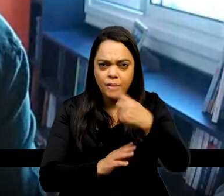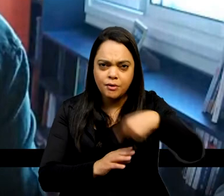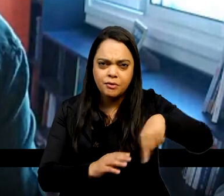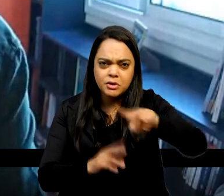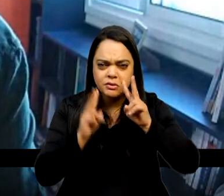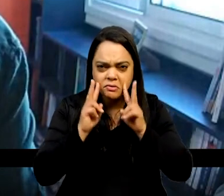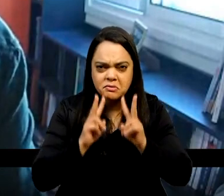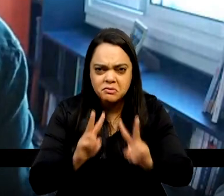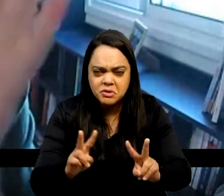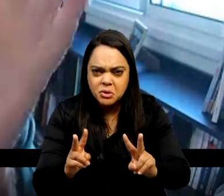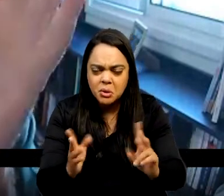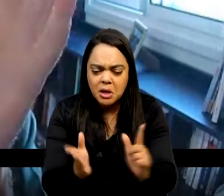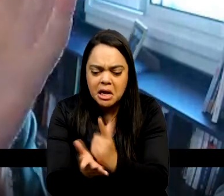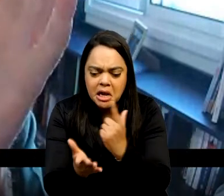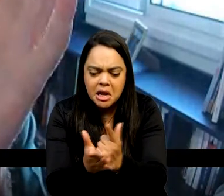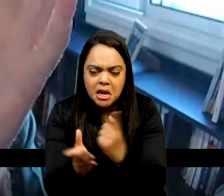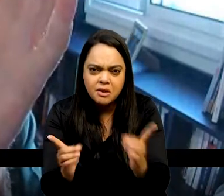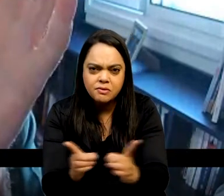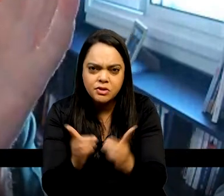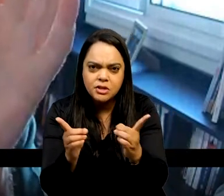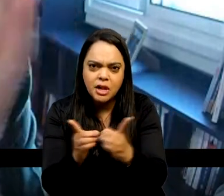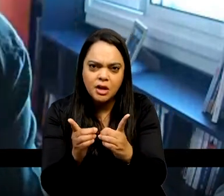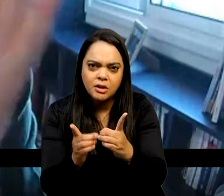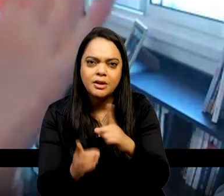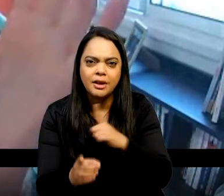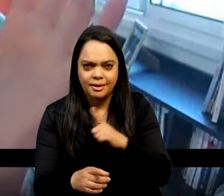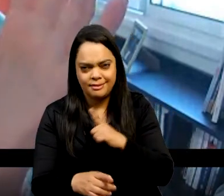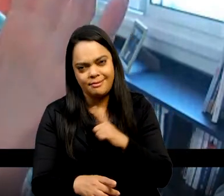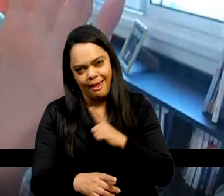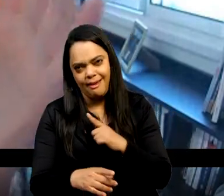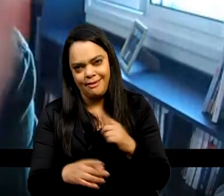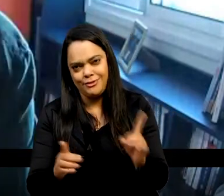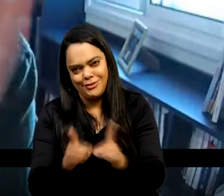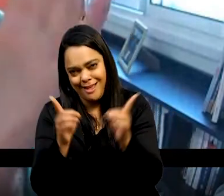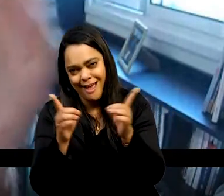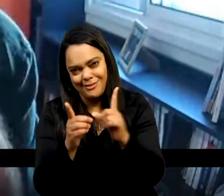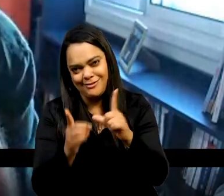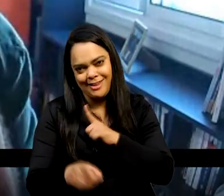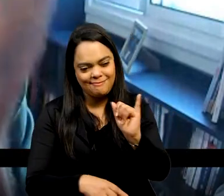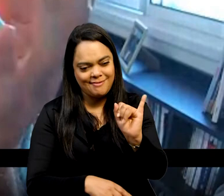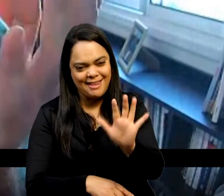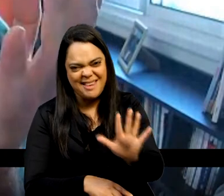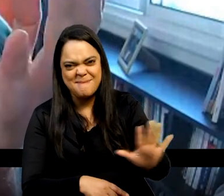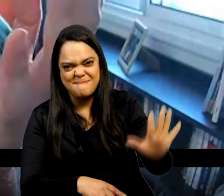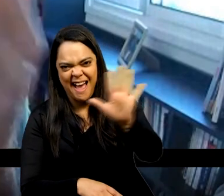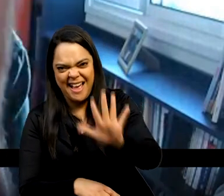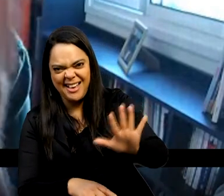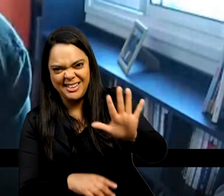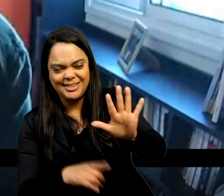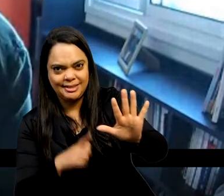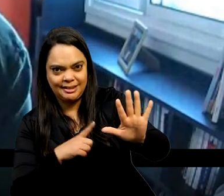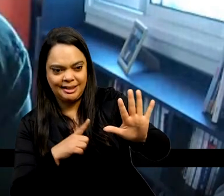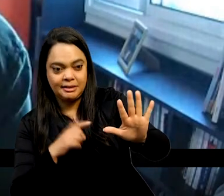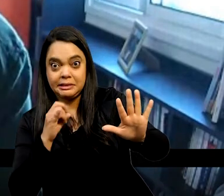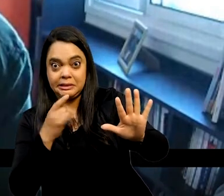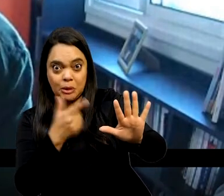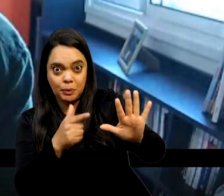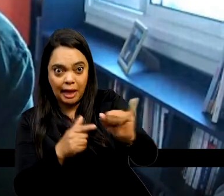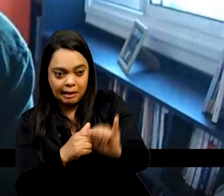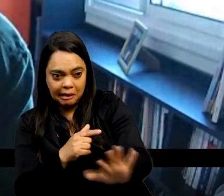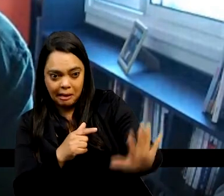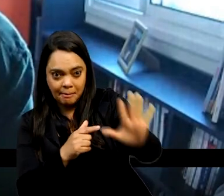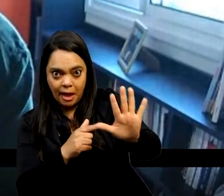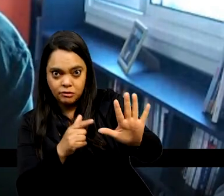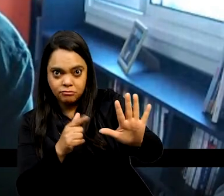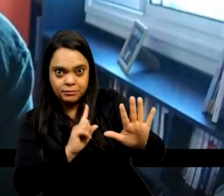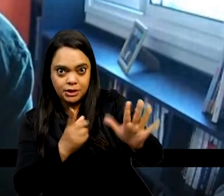lá imagens, porque todo livro didático tem que ter imagens, senão ele não vende, senão o governo nem compra, tem que ter imagem, e as